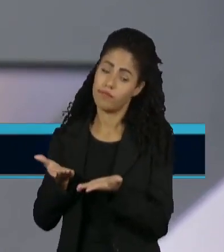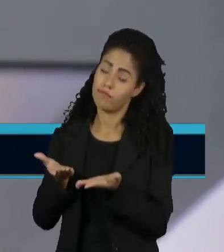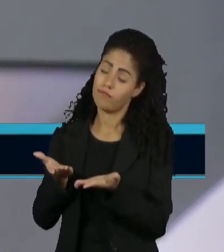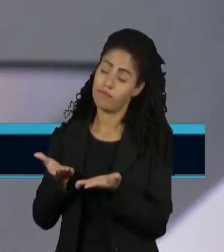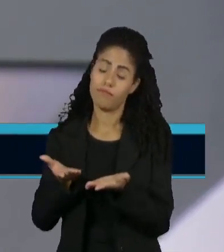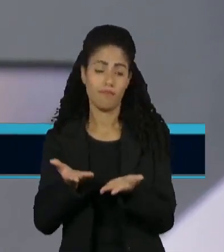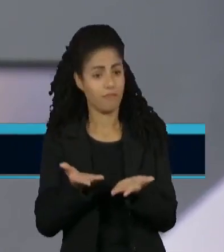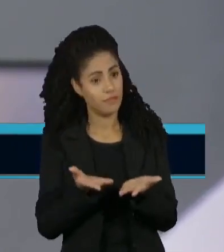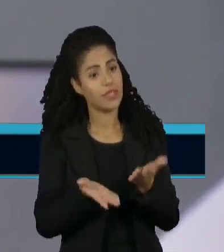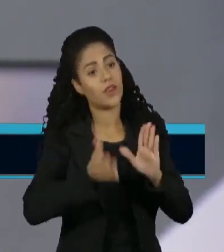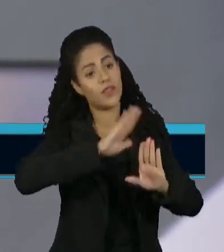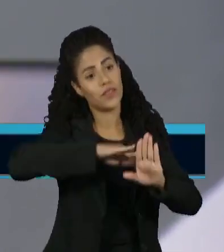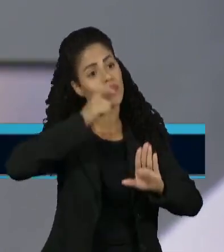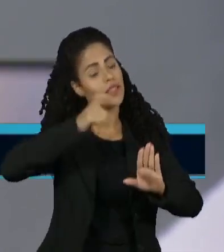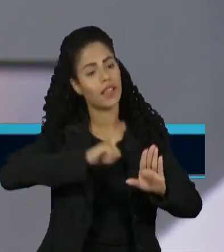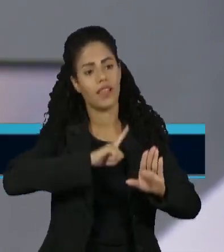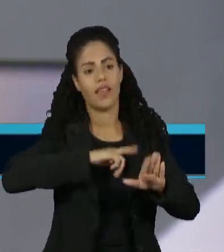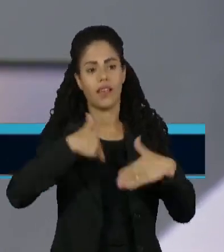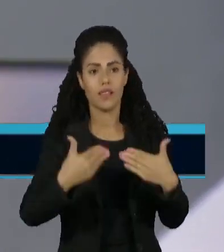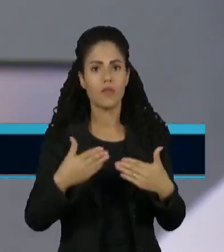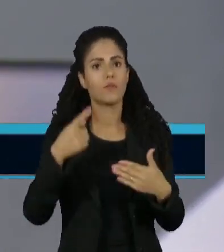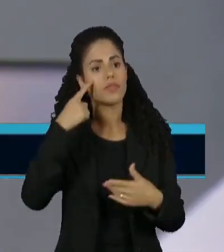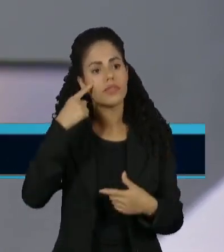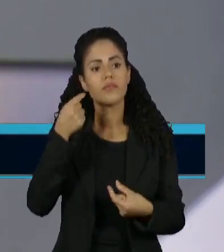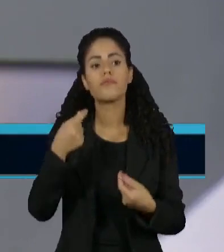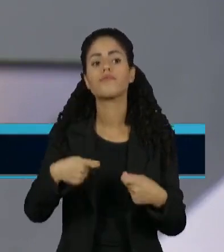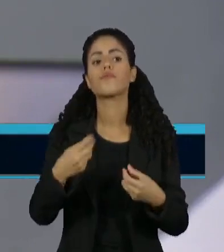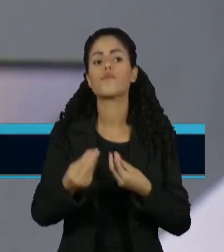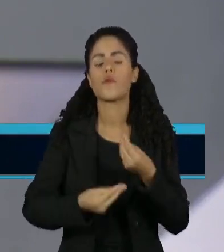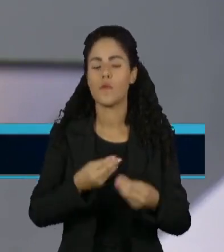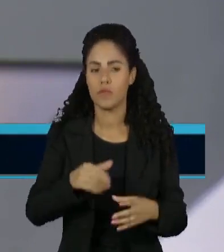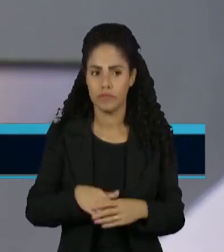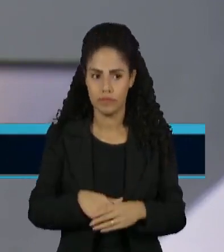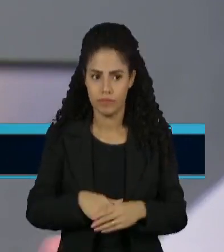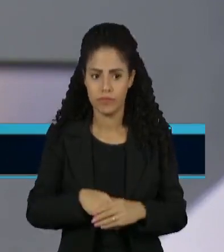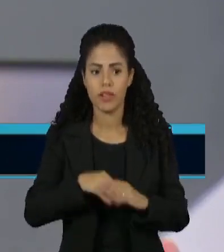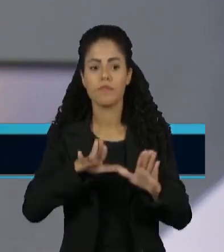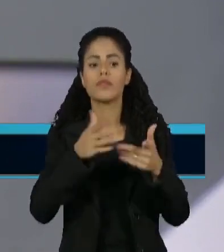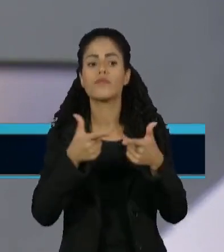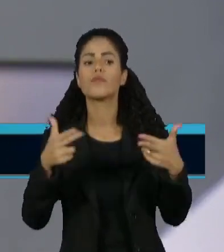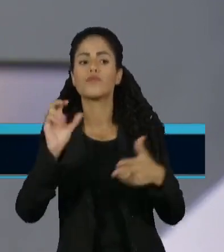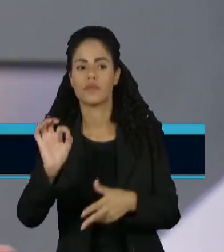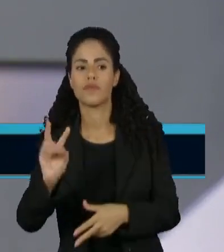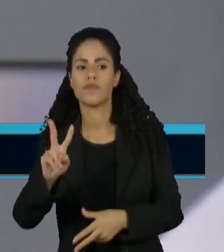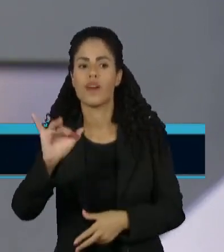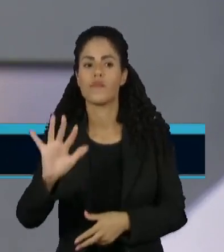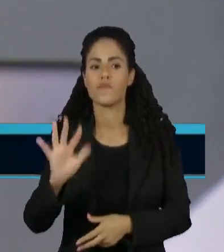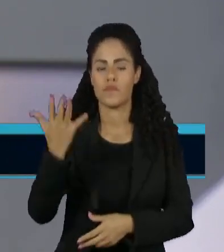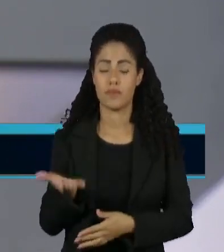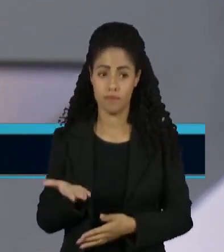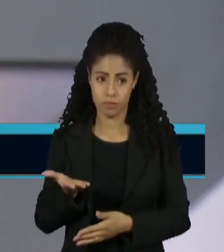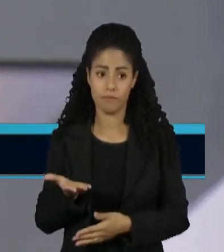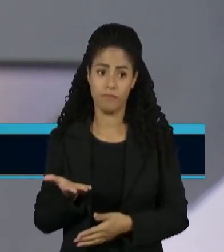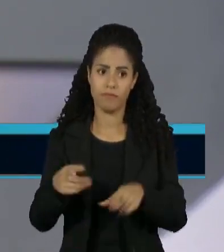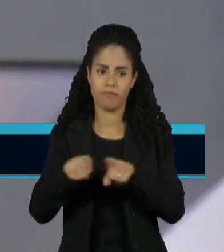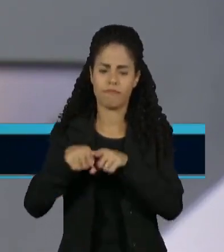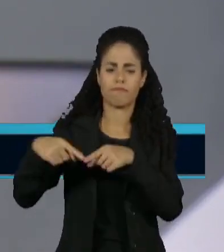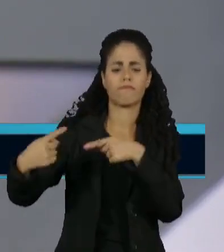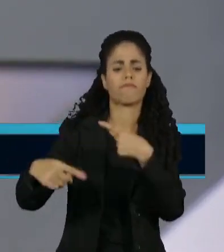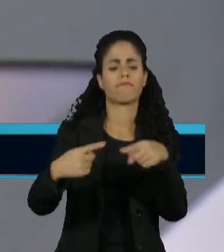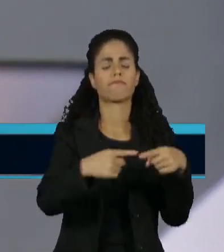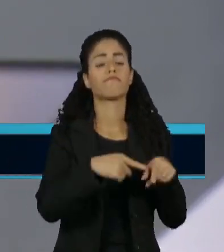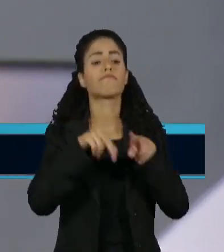mínimo, tem que se dar por impedido nesse julgamento. Mas essa é uma questão que vai acontecer, evidentemente. Mas tem que discutir,